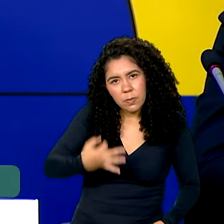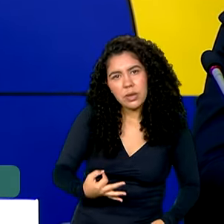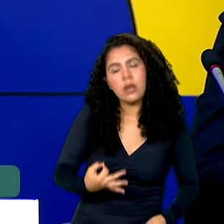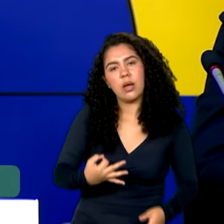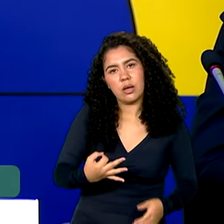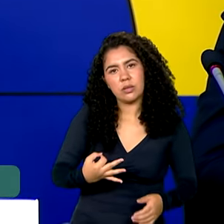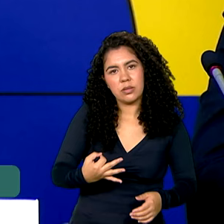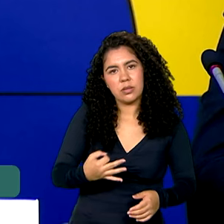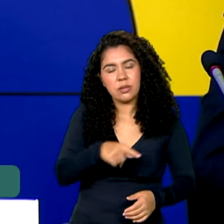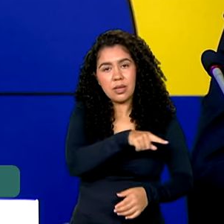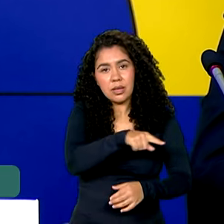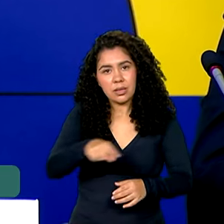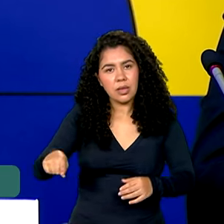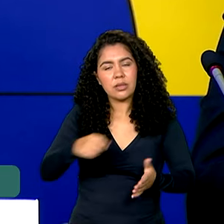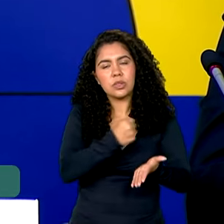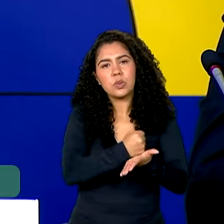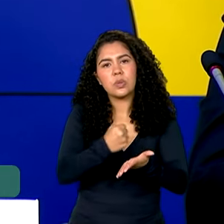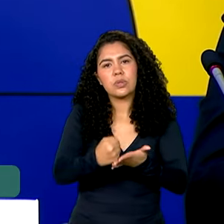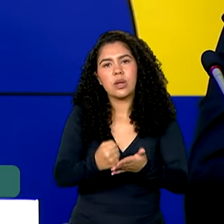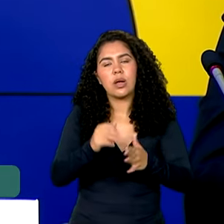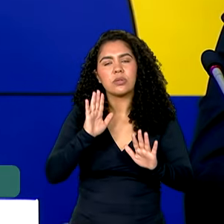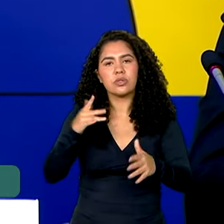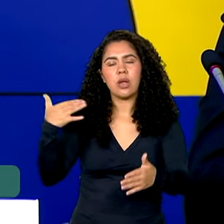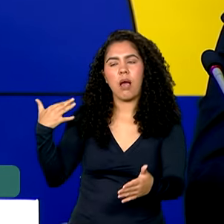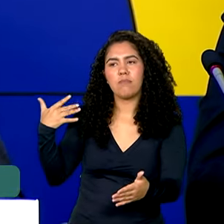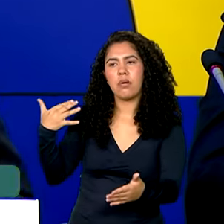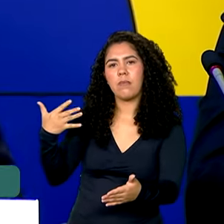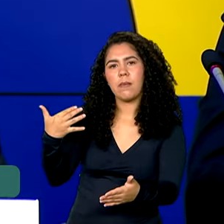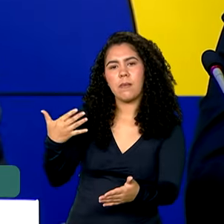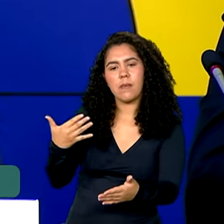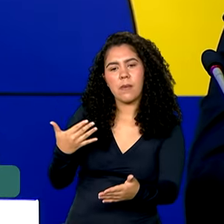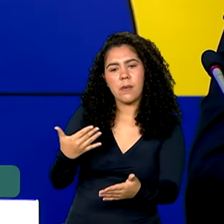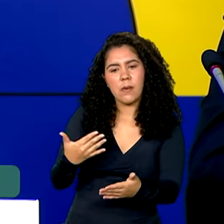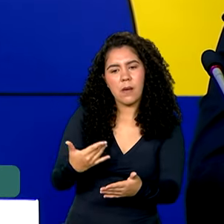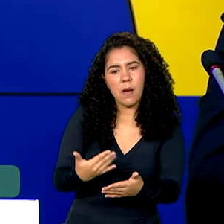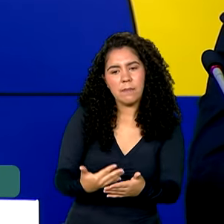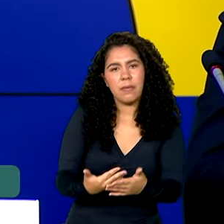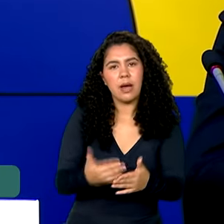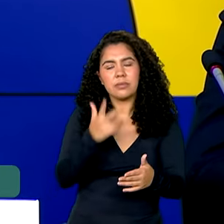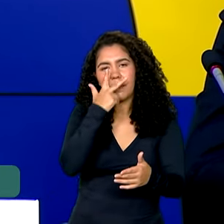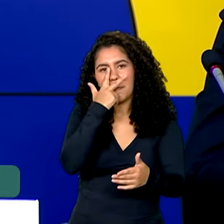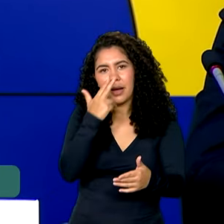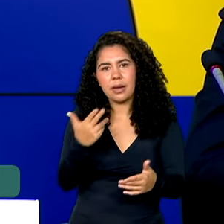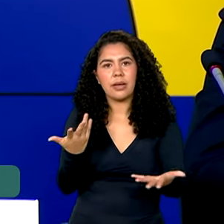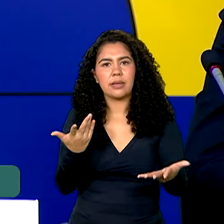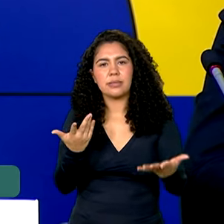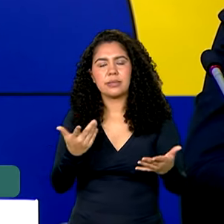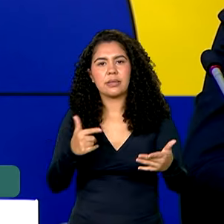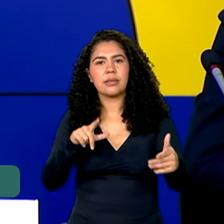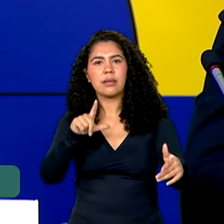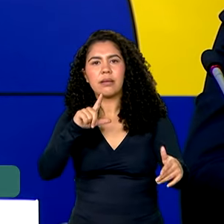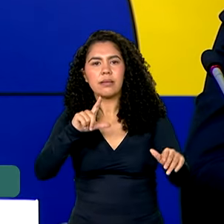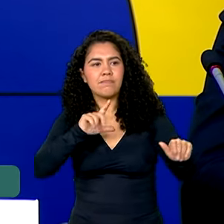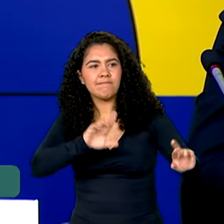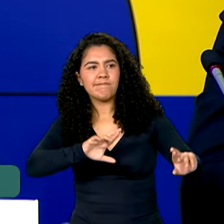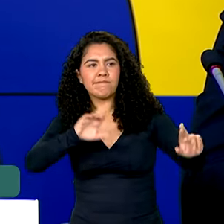ficaram, ao longo do tempo, foram sendo cada vez mais se distanciando da realidade